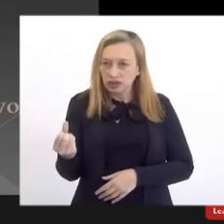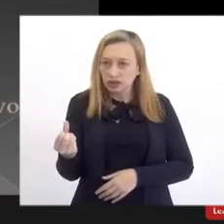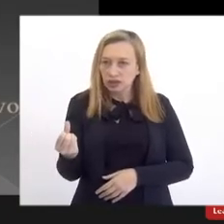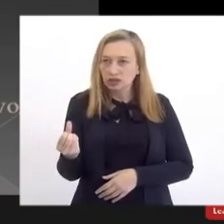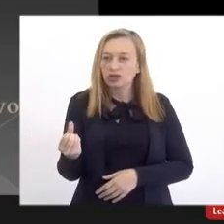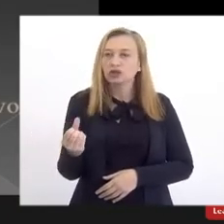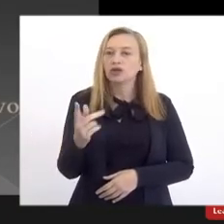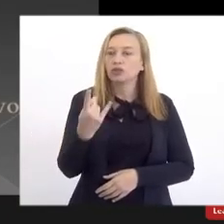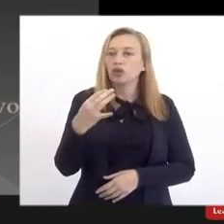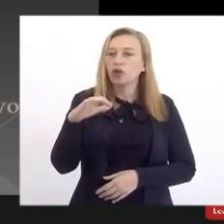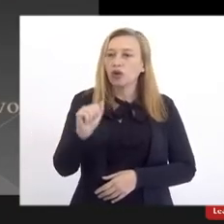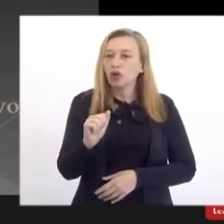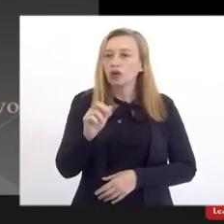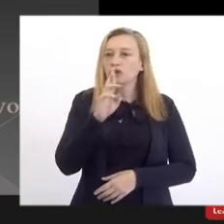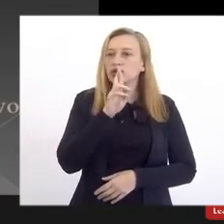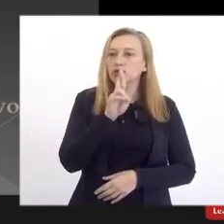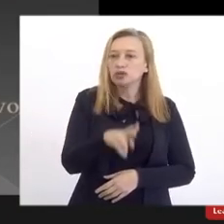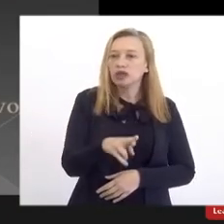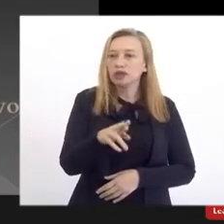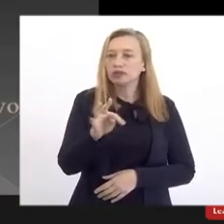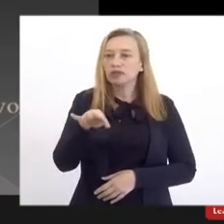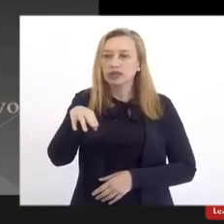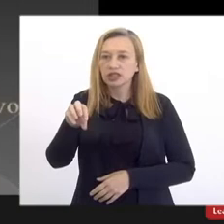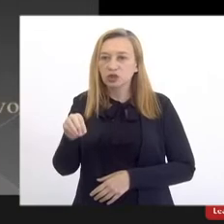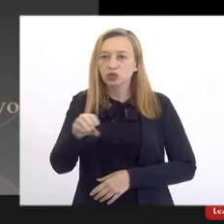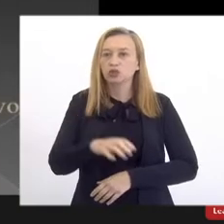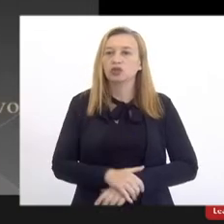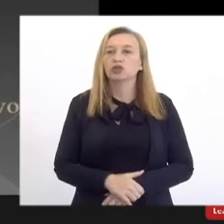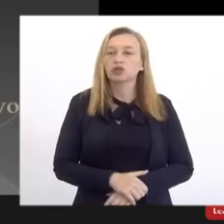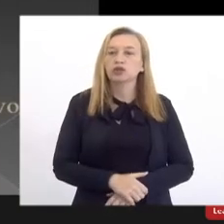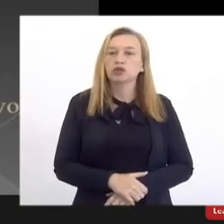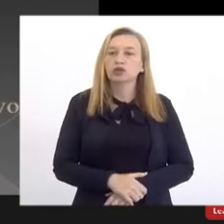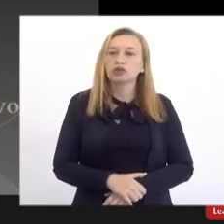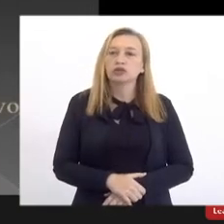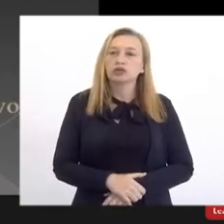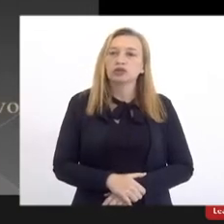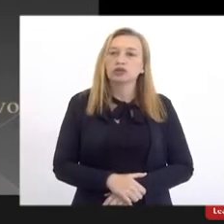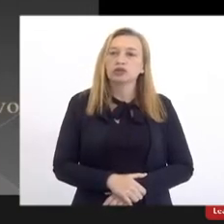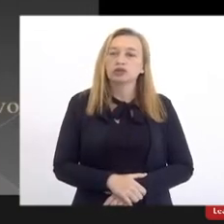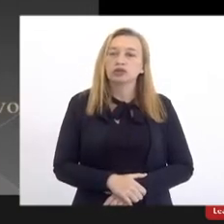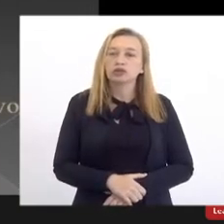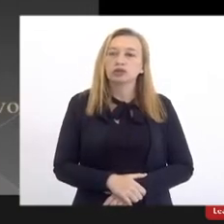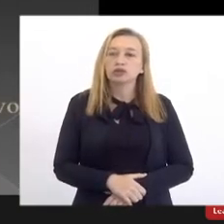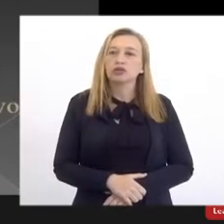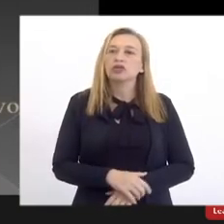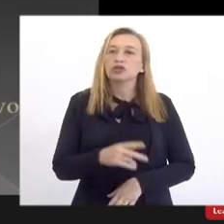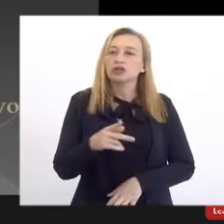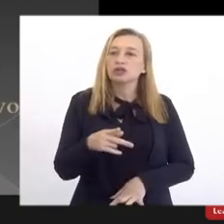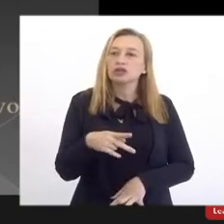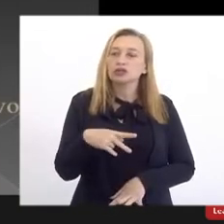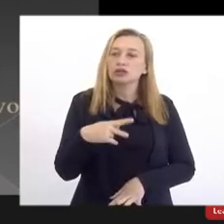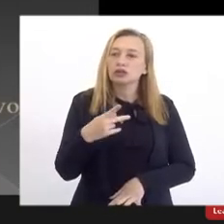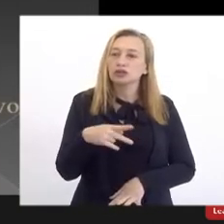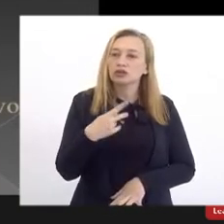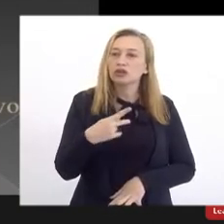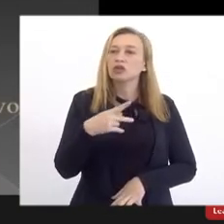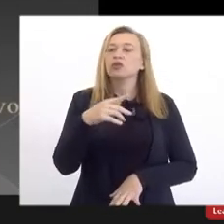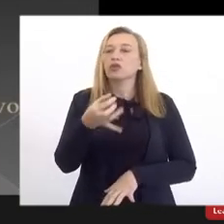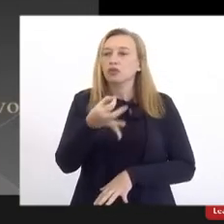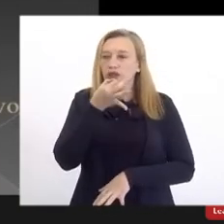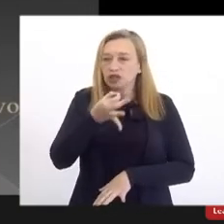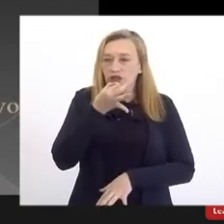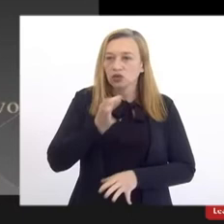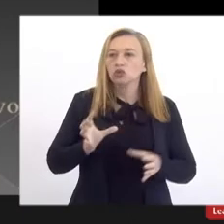homologa o resultado do plebiscito, que questionou a opinião da